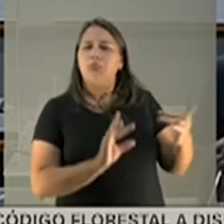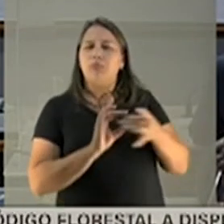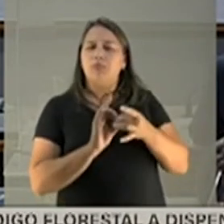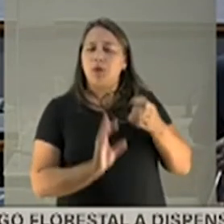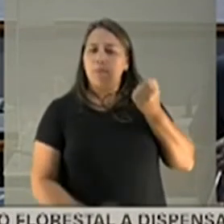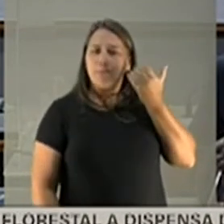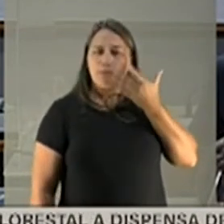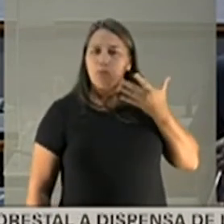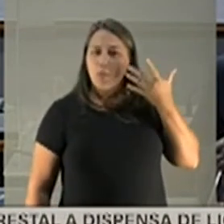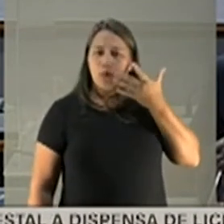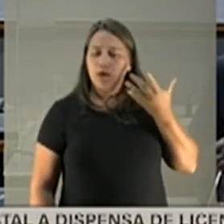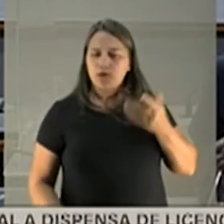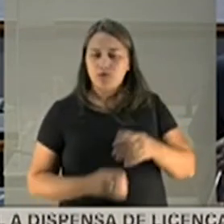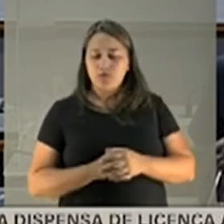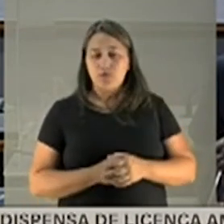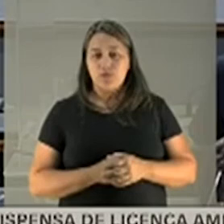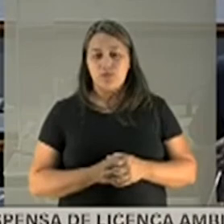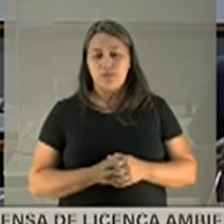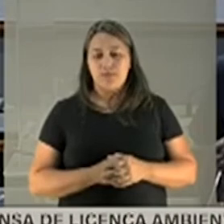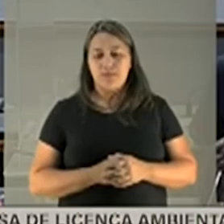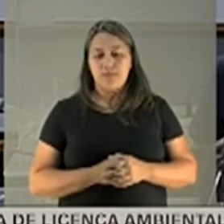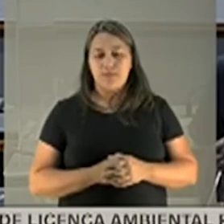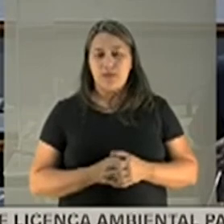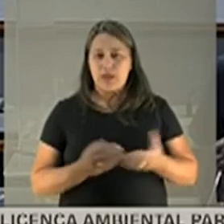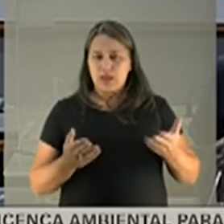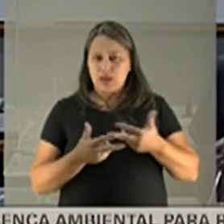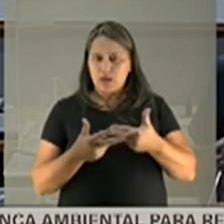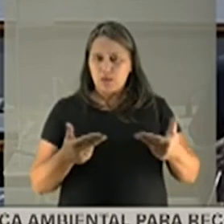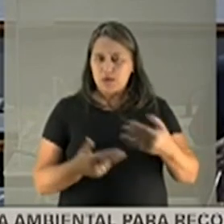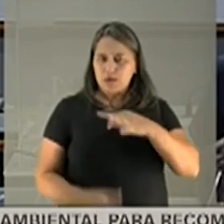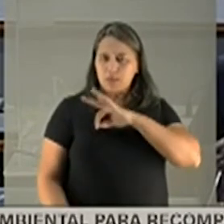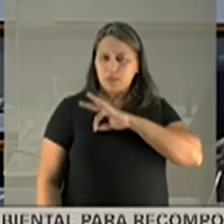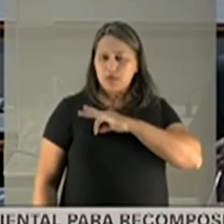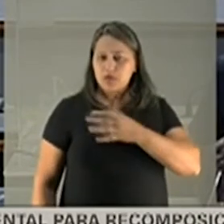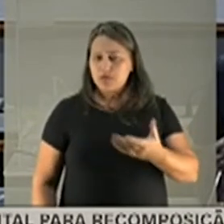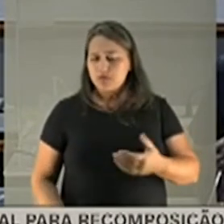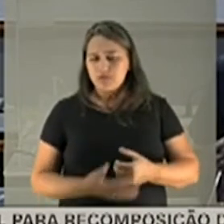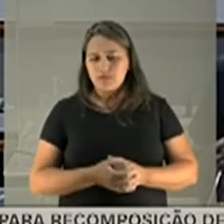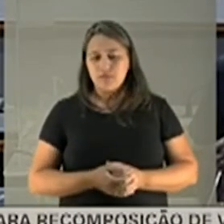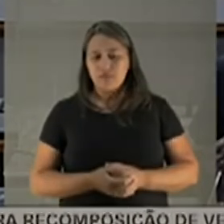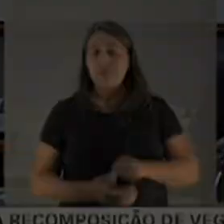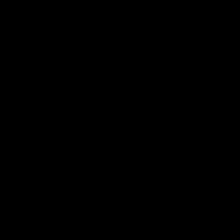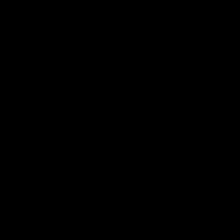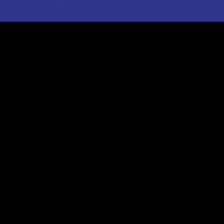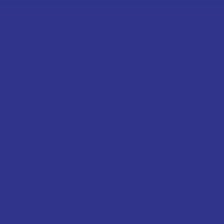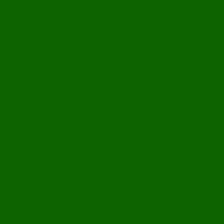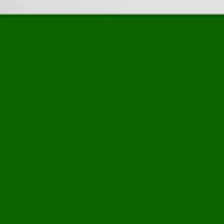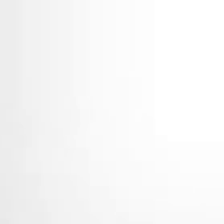político na deflagração dessas operações? Certamente.